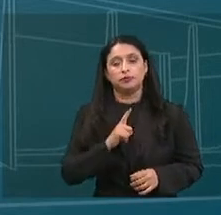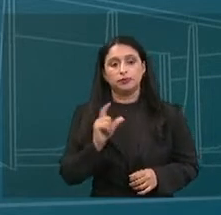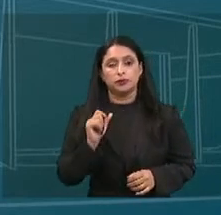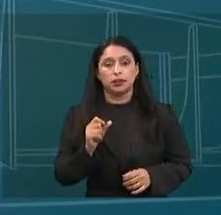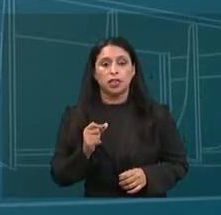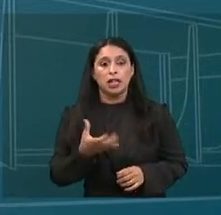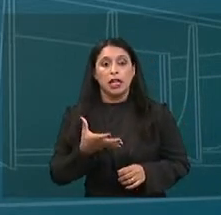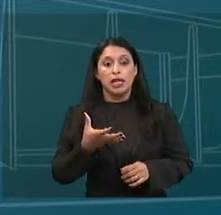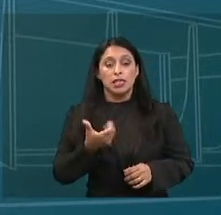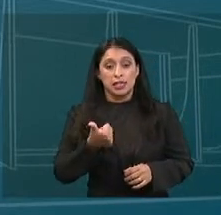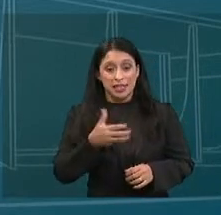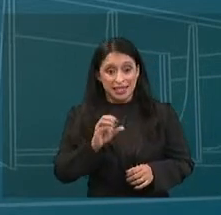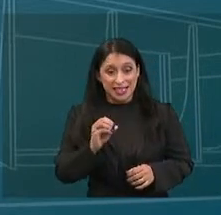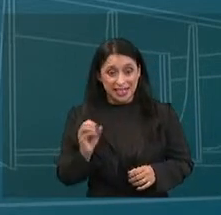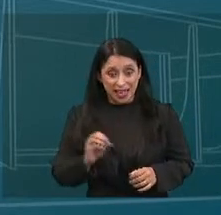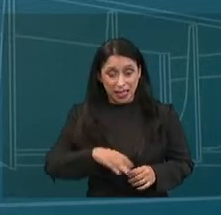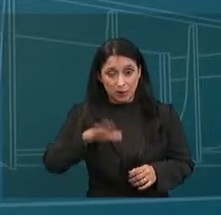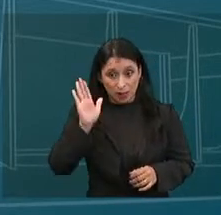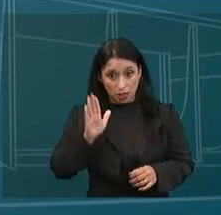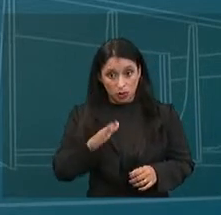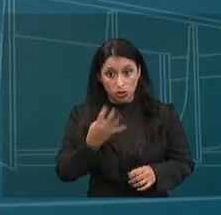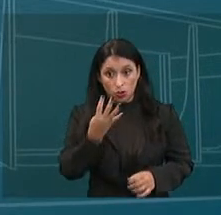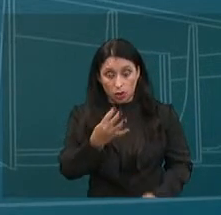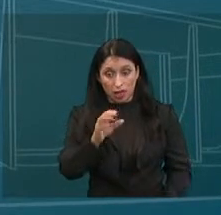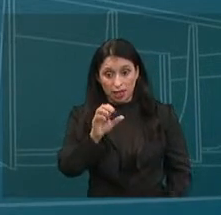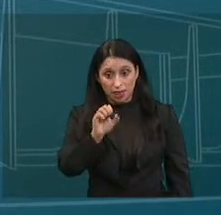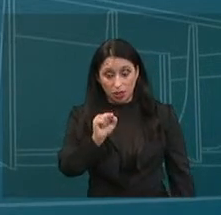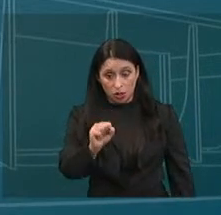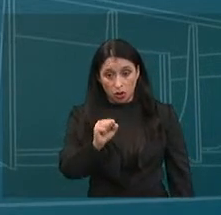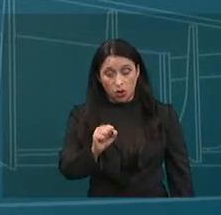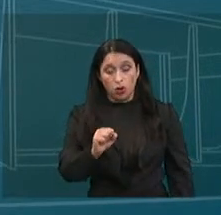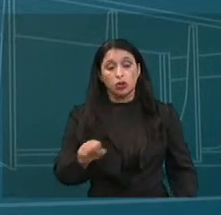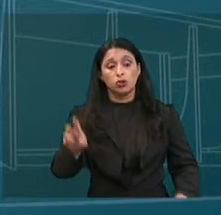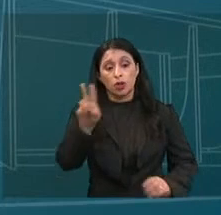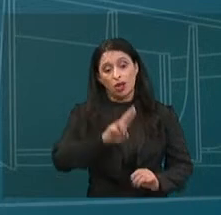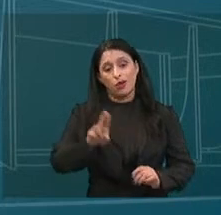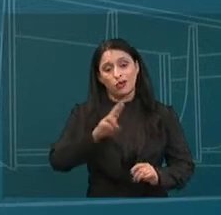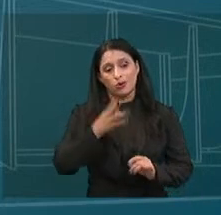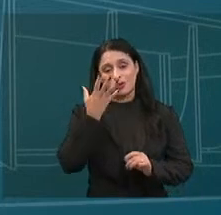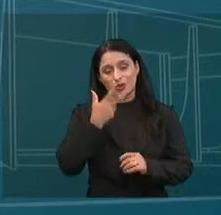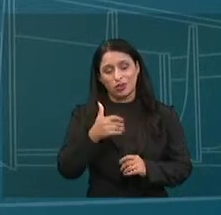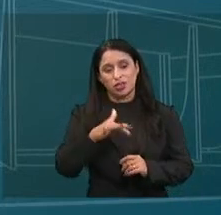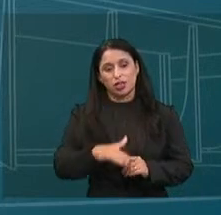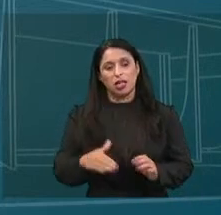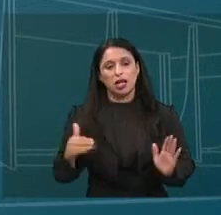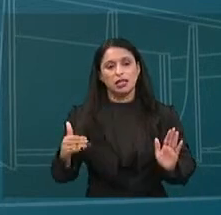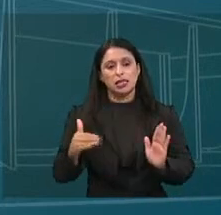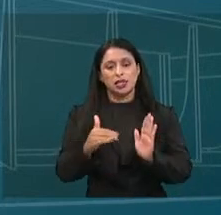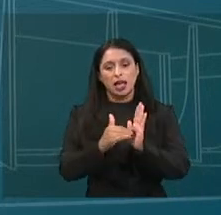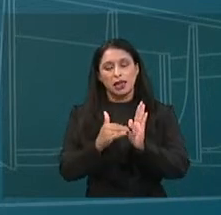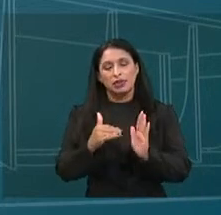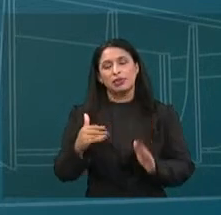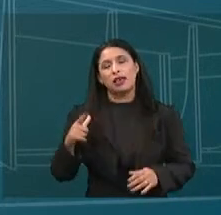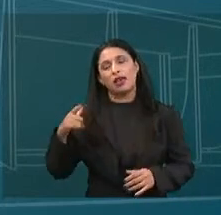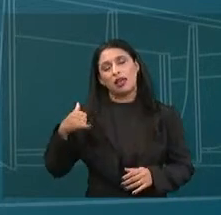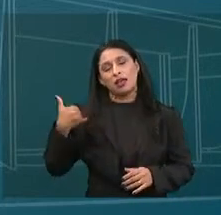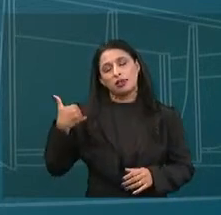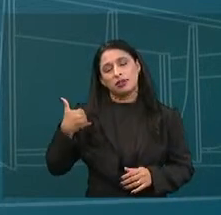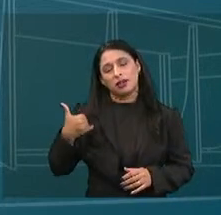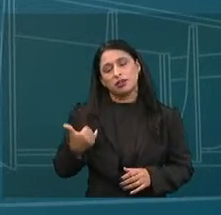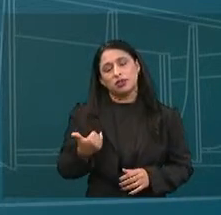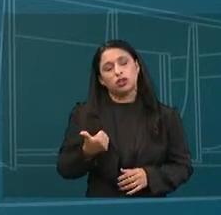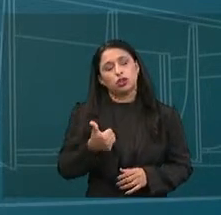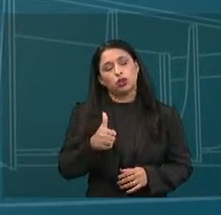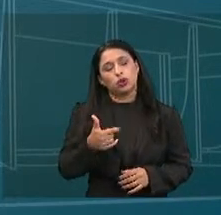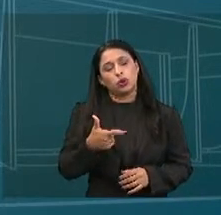canais de maior audiência, 48 abordavam conteúdo direcionado ou consumido por crianças de até 12 anos. Esses dados demonstram